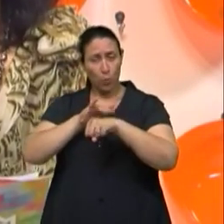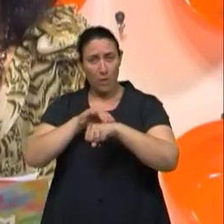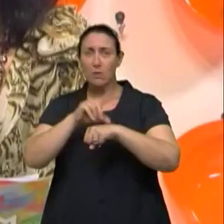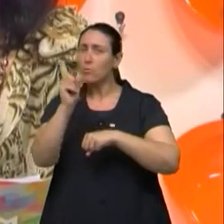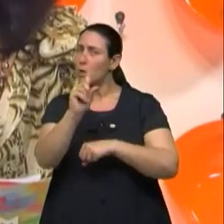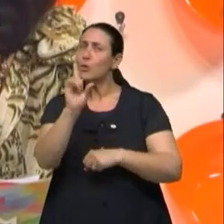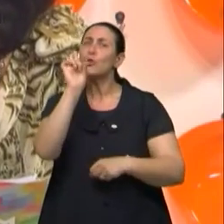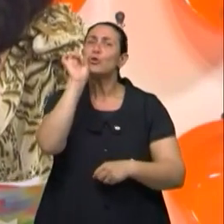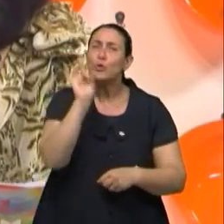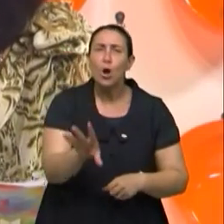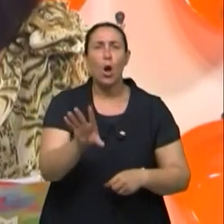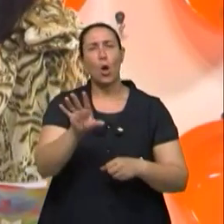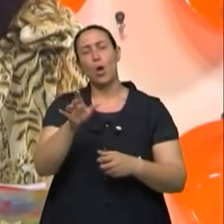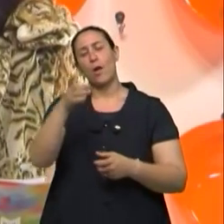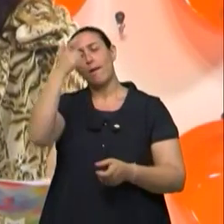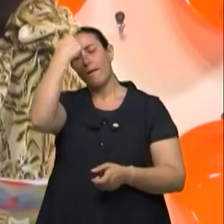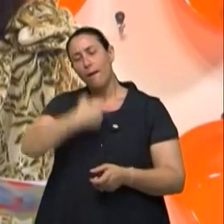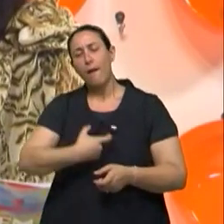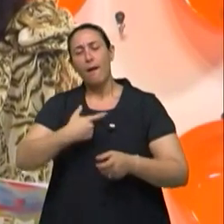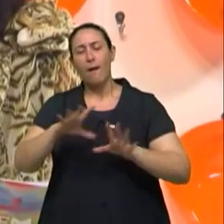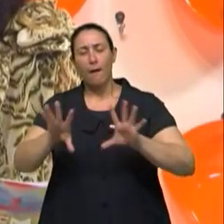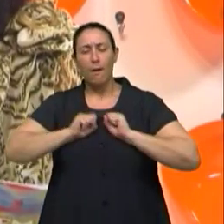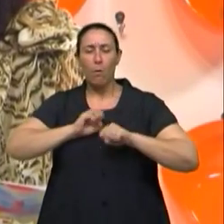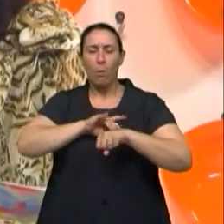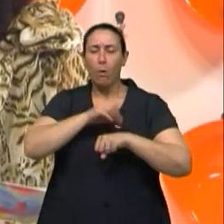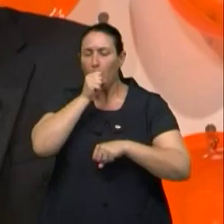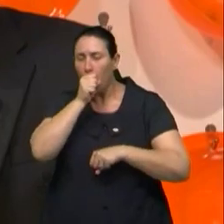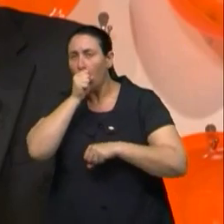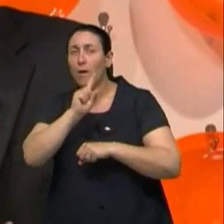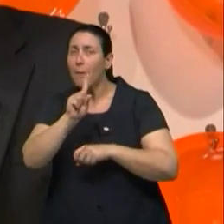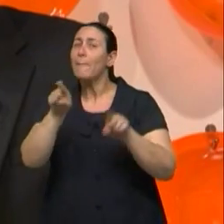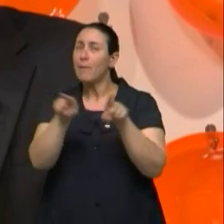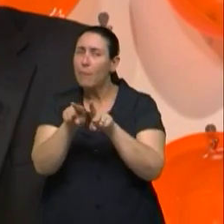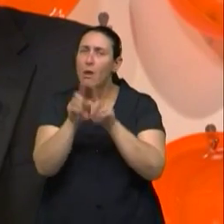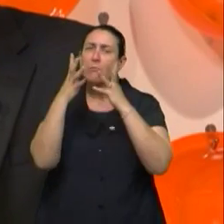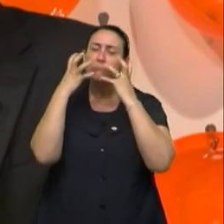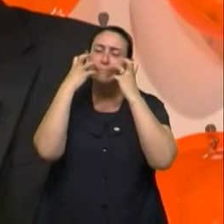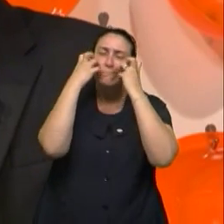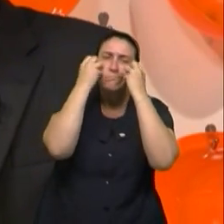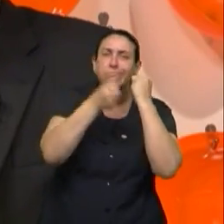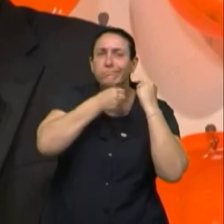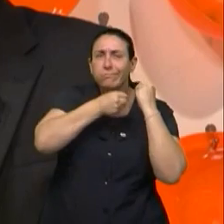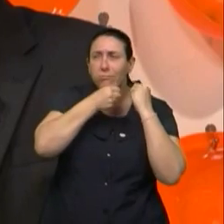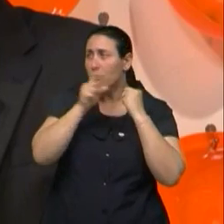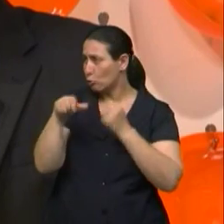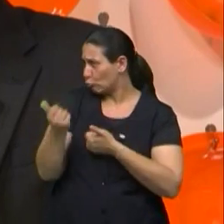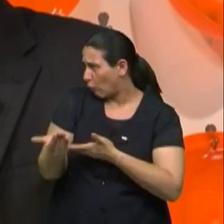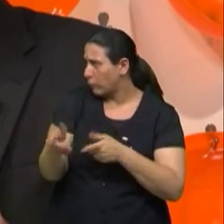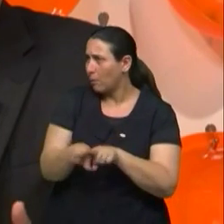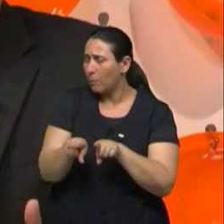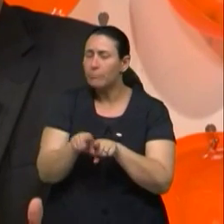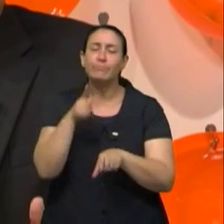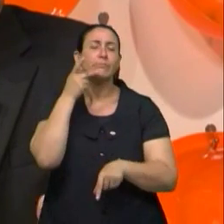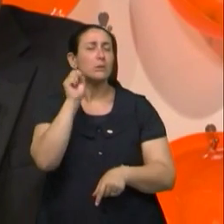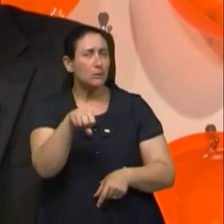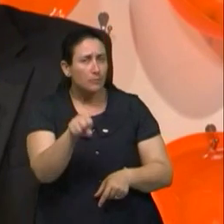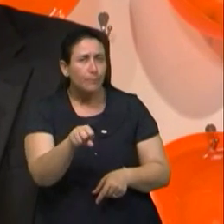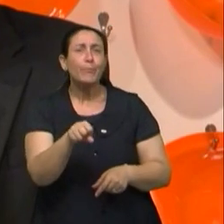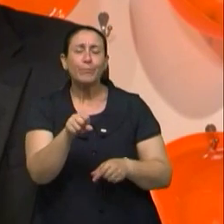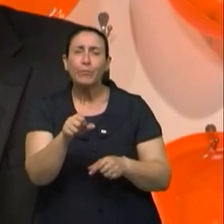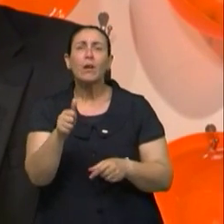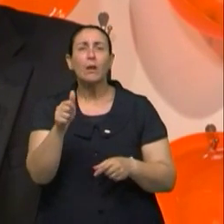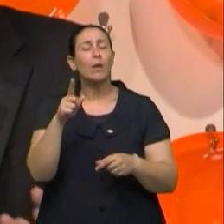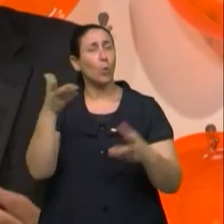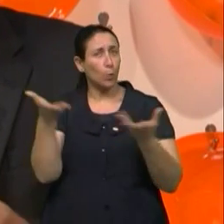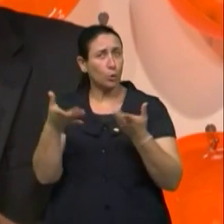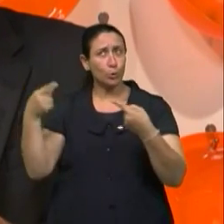um envelhecimento precoce nos jovens, inclusive. Nos jovens, inclusive. Na verdade, essa é a grande discussão